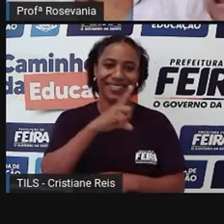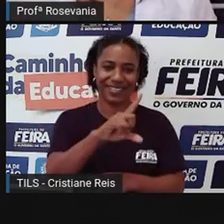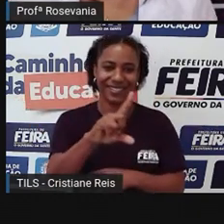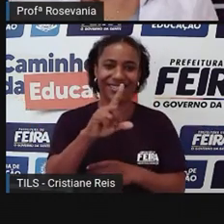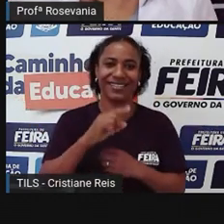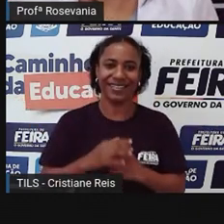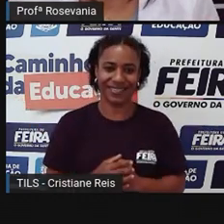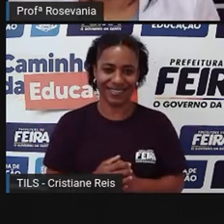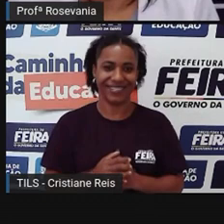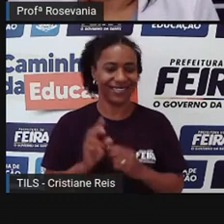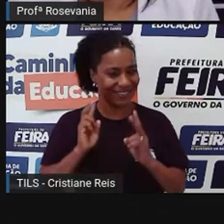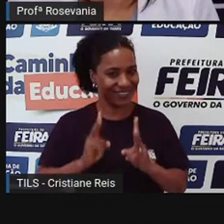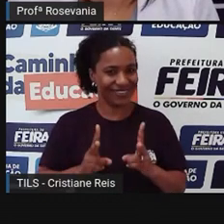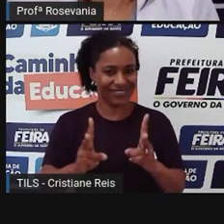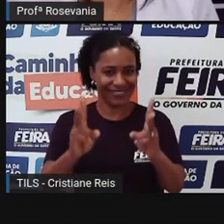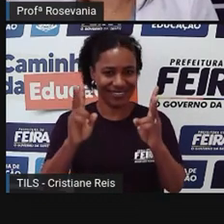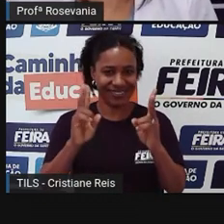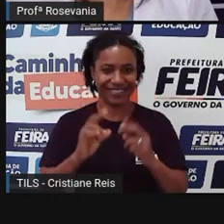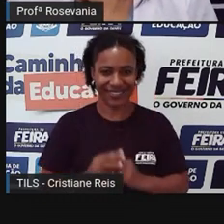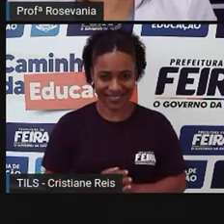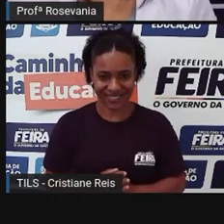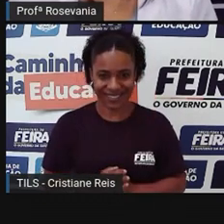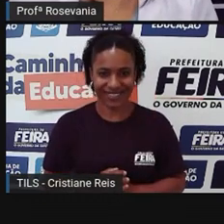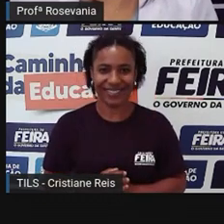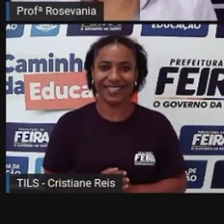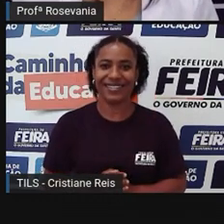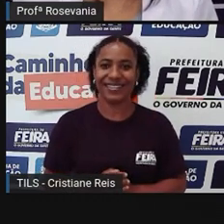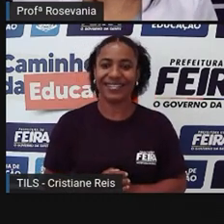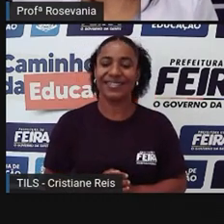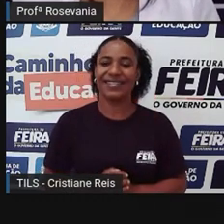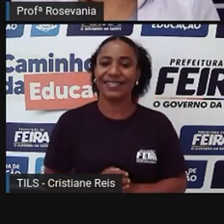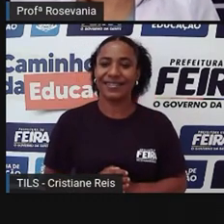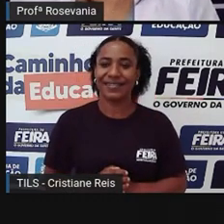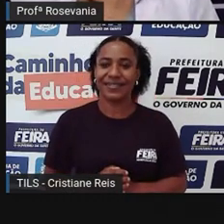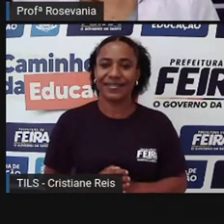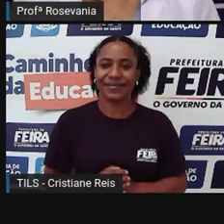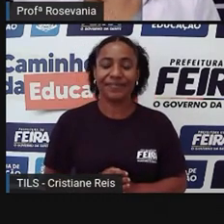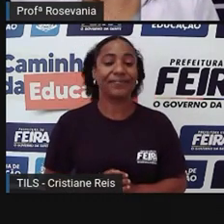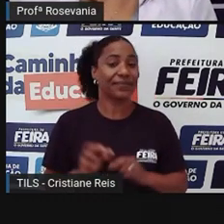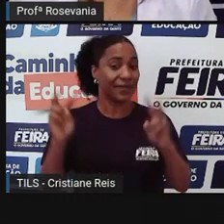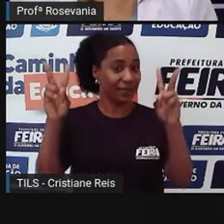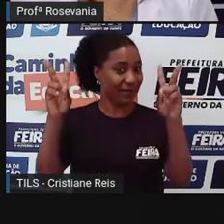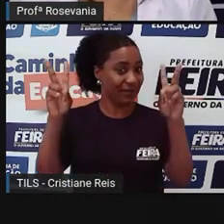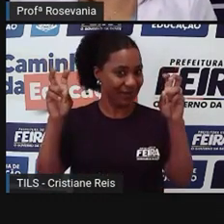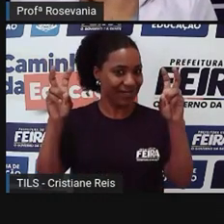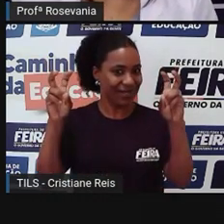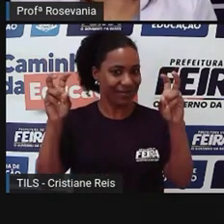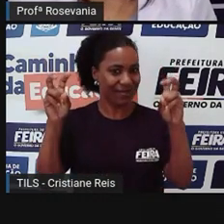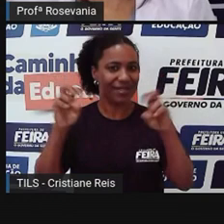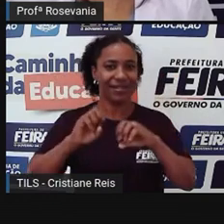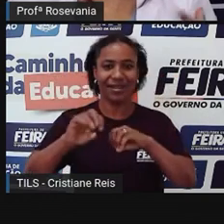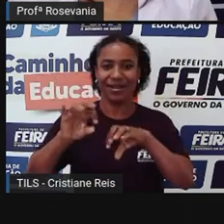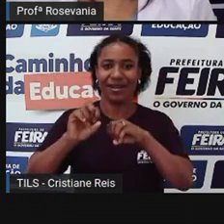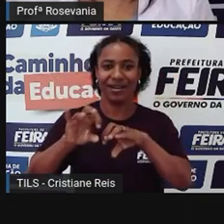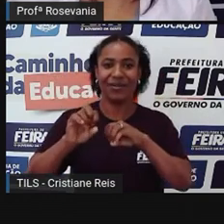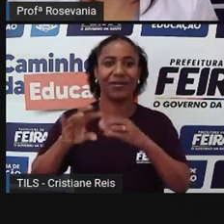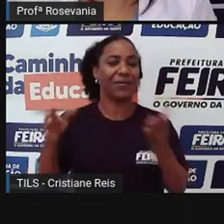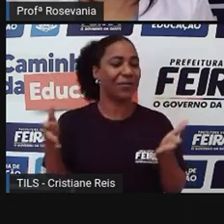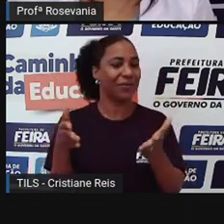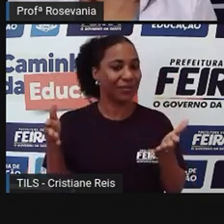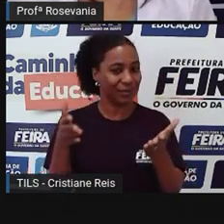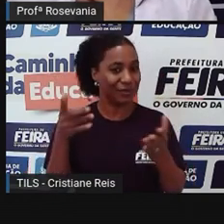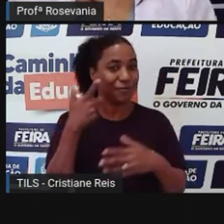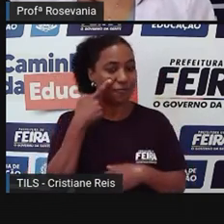Que assim seja. Então, vamos lá? O tema da aula de hoje, né, como vocês estão percebendo, assim, né,